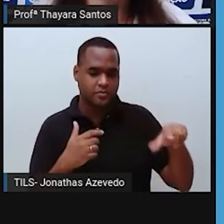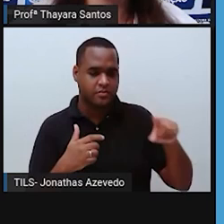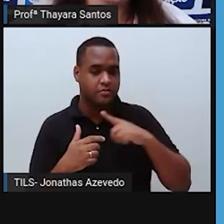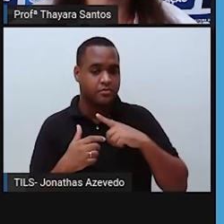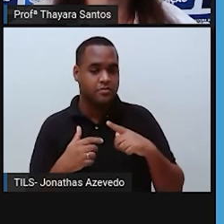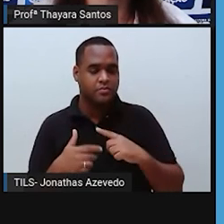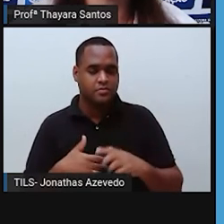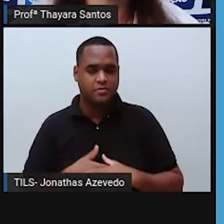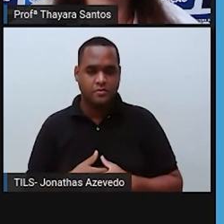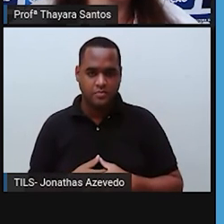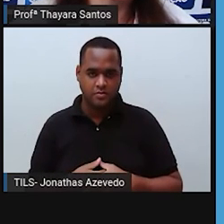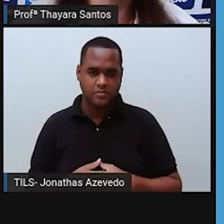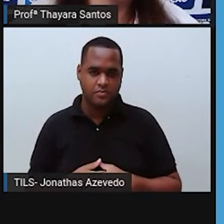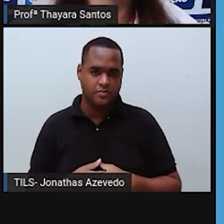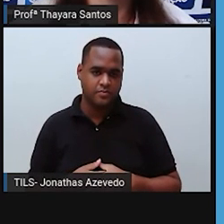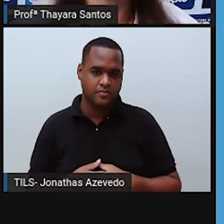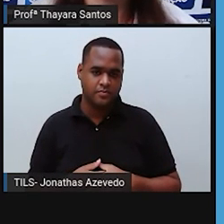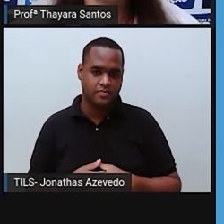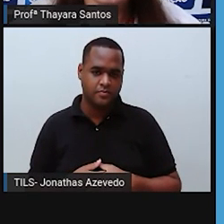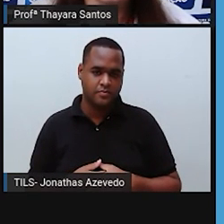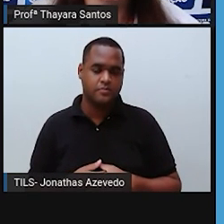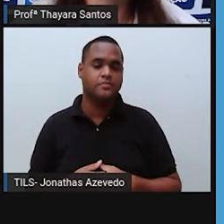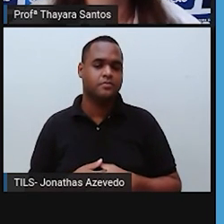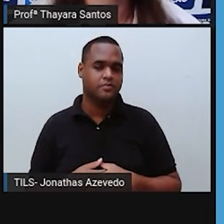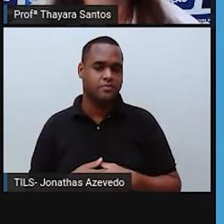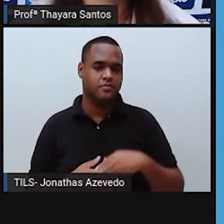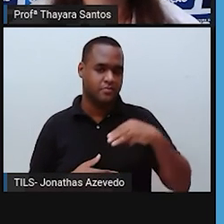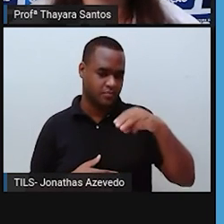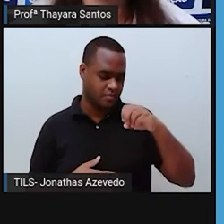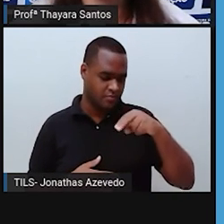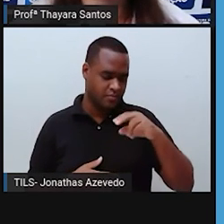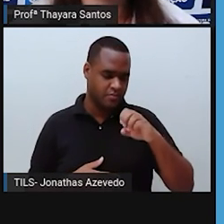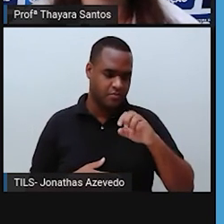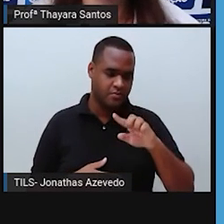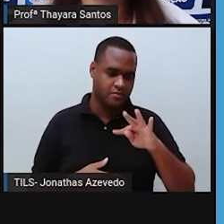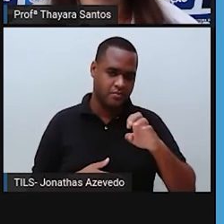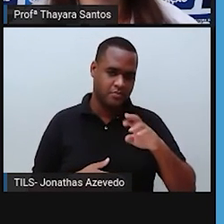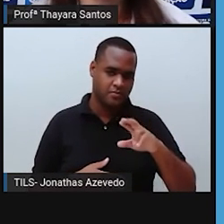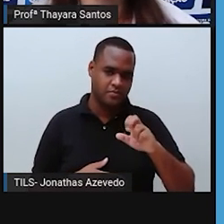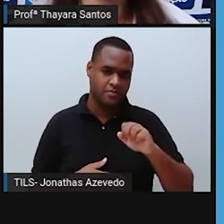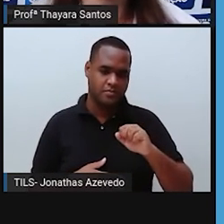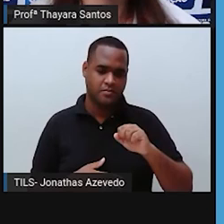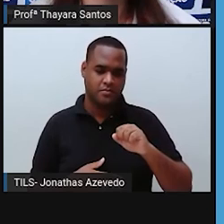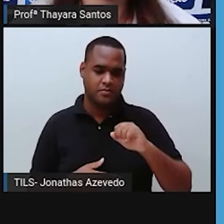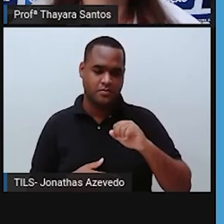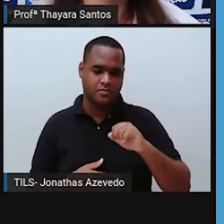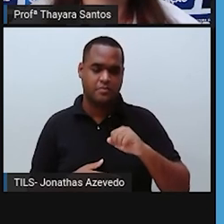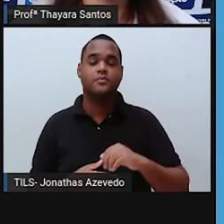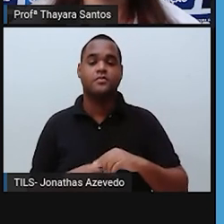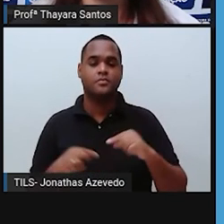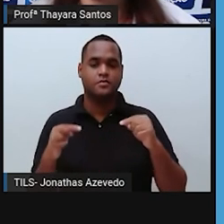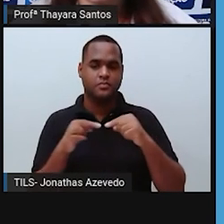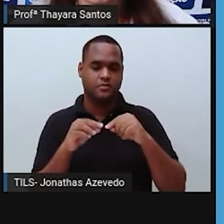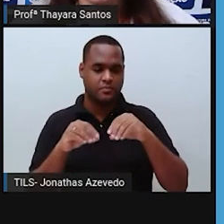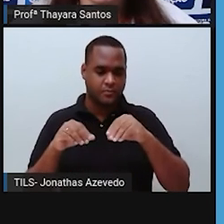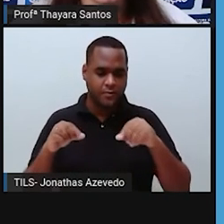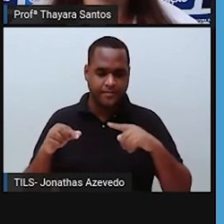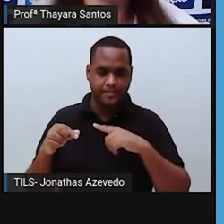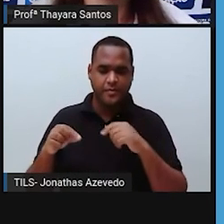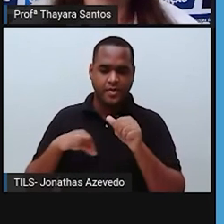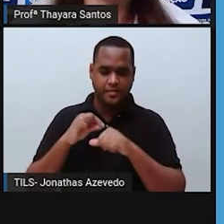Mas não é o que a gente observa nesse bioma. A monocultura está fazendo com que cada vez a gente tenha solos desertificados,